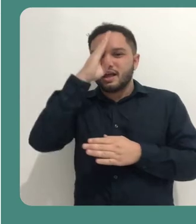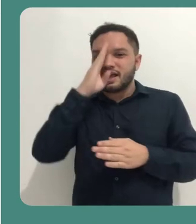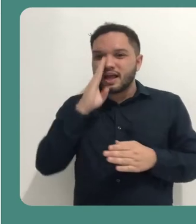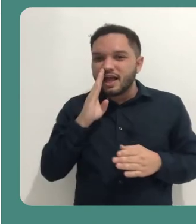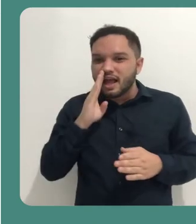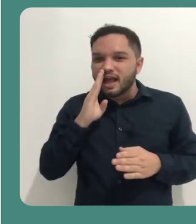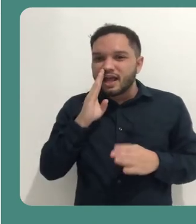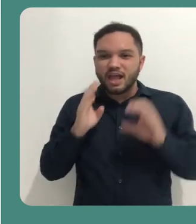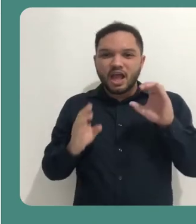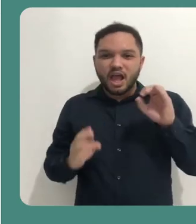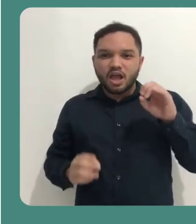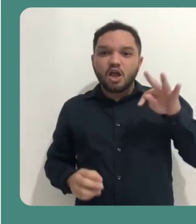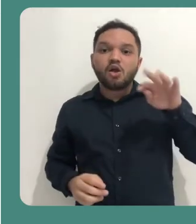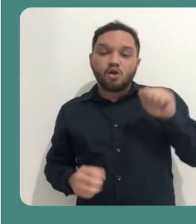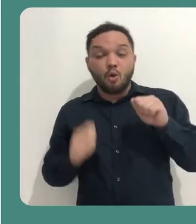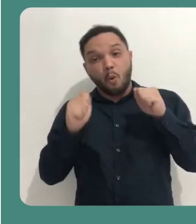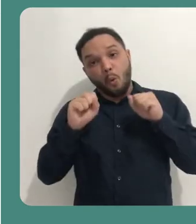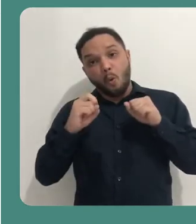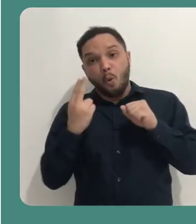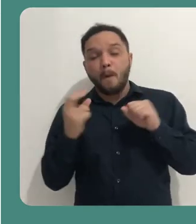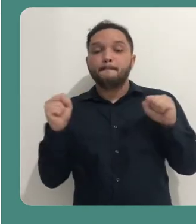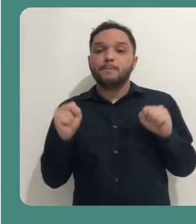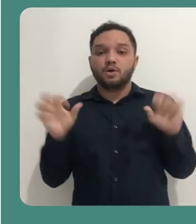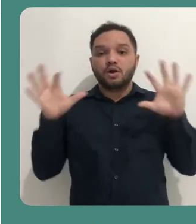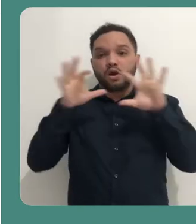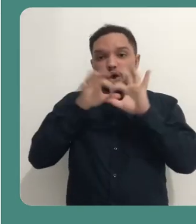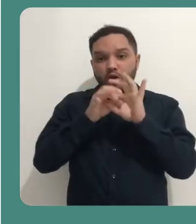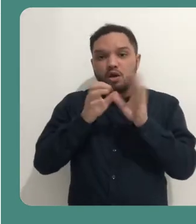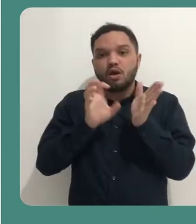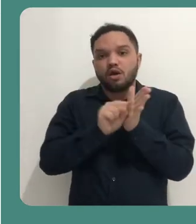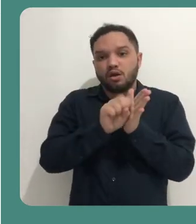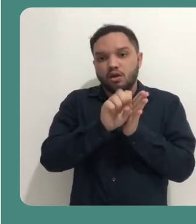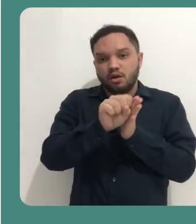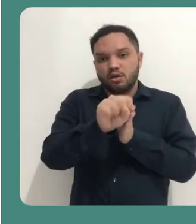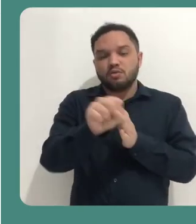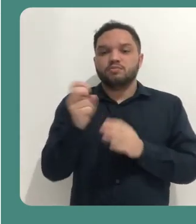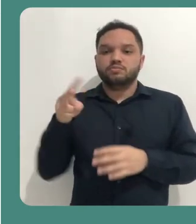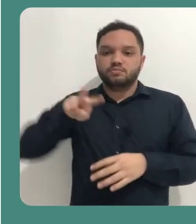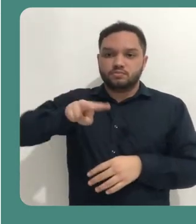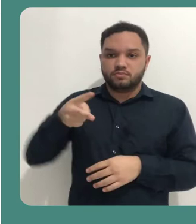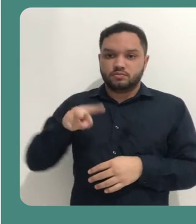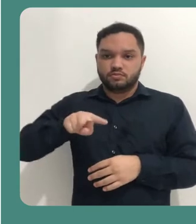ou você também pode vincular a sua conta Google à sua conta do Loom.